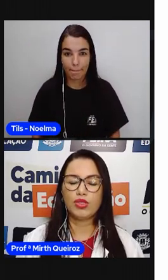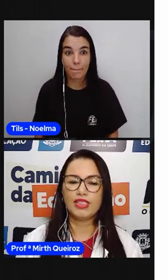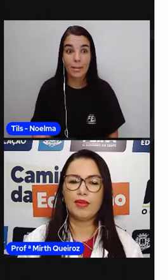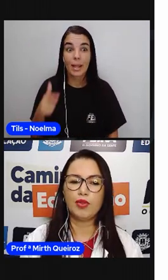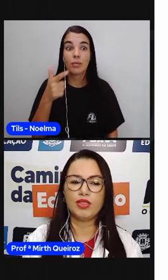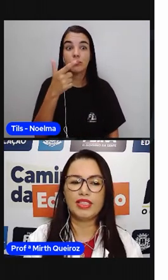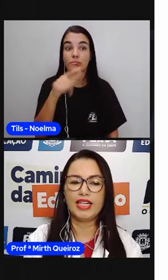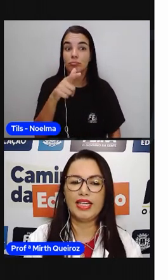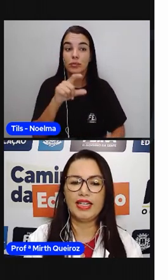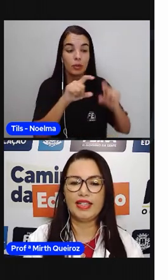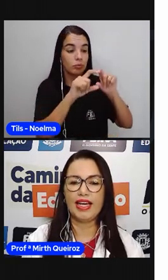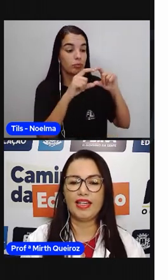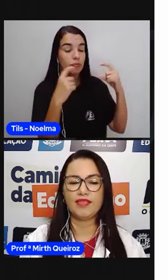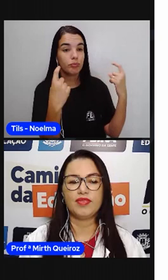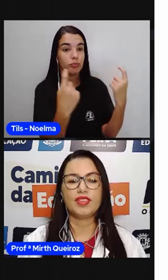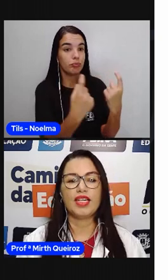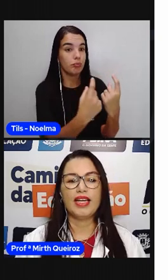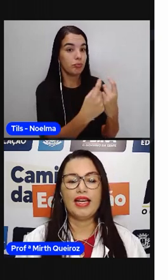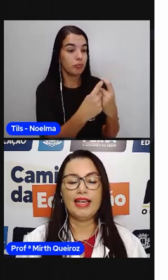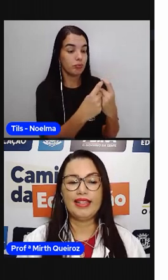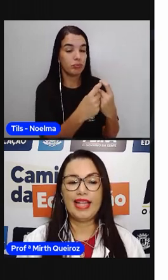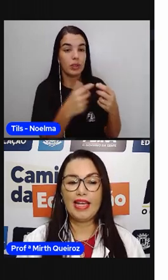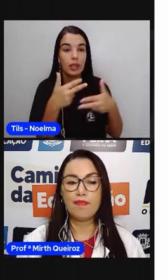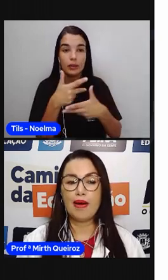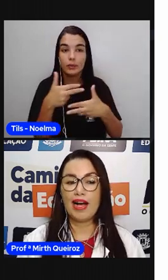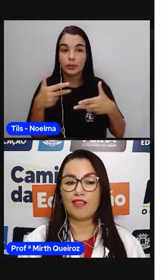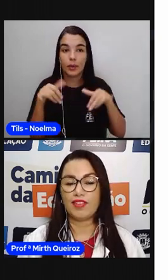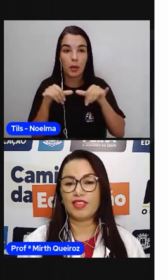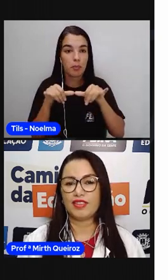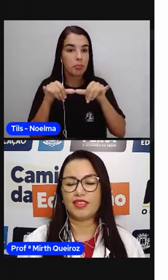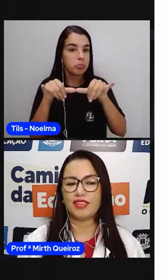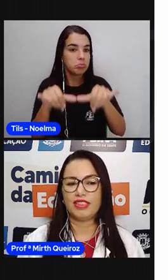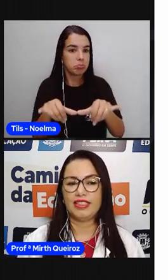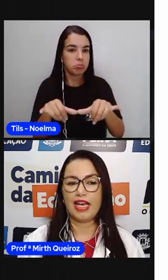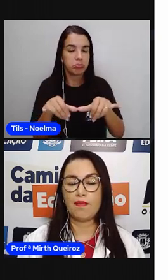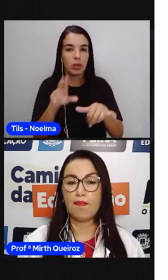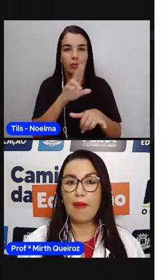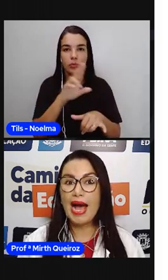Outros símbolos aí, né? Itaipava.